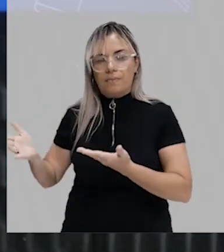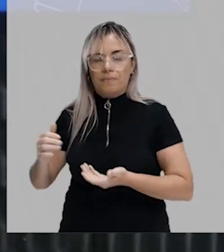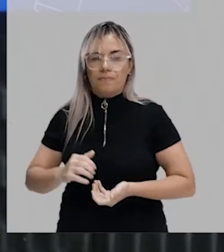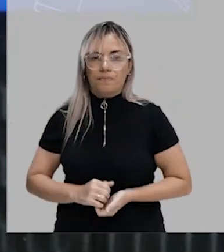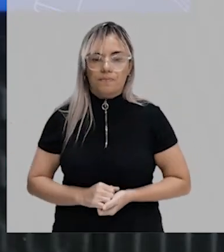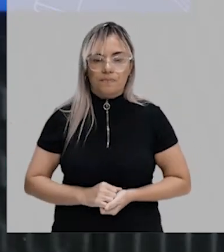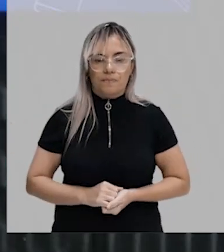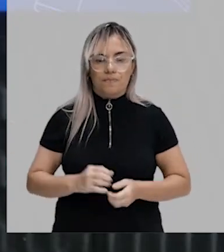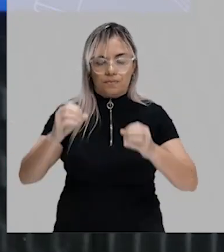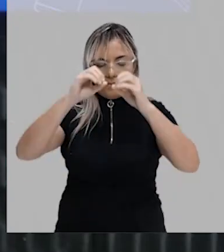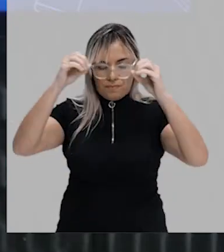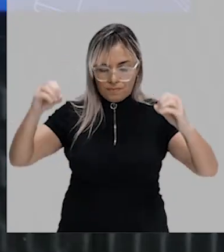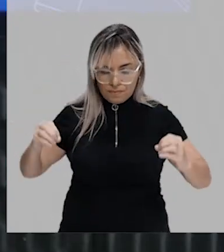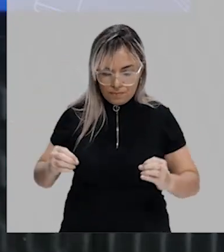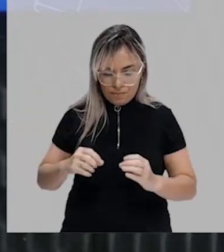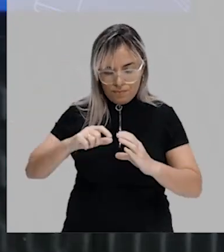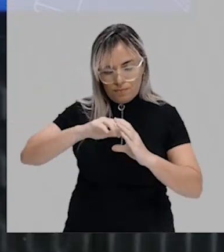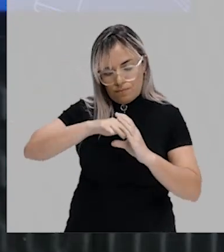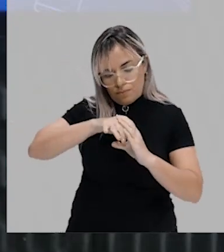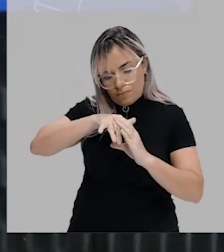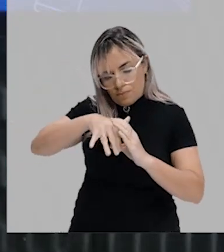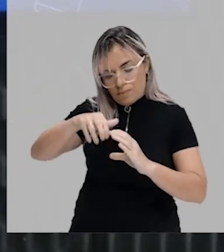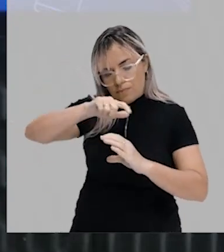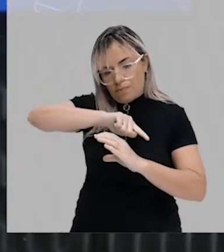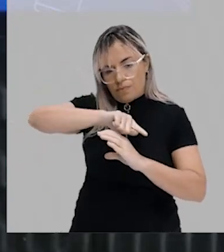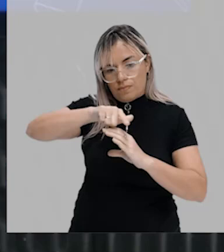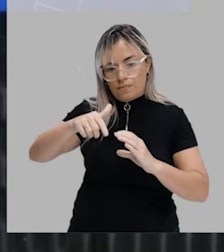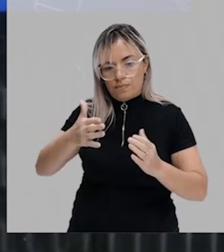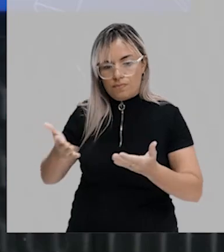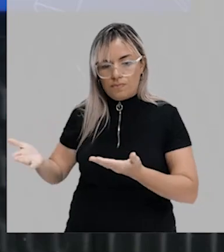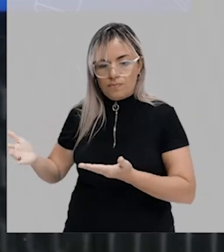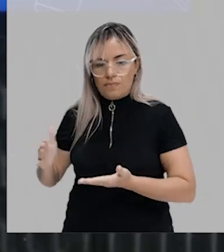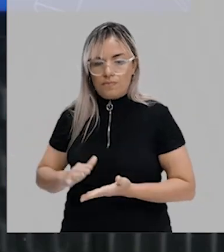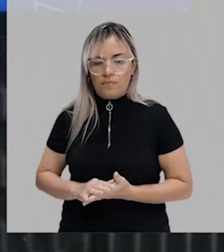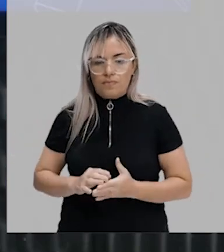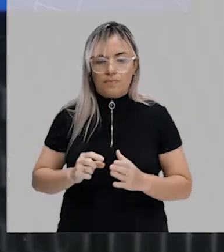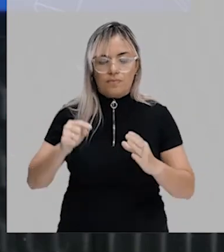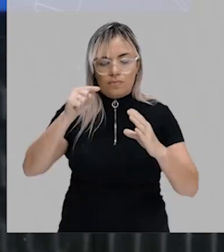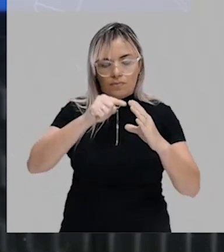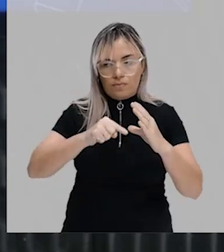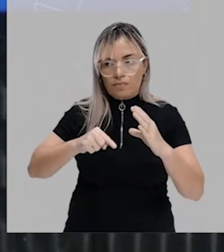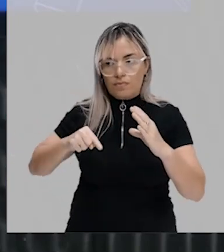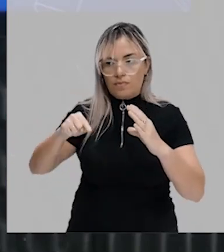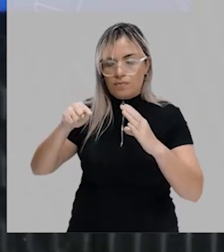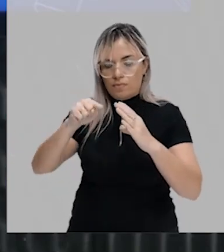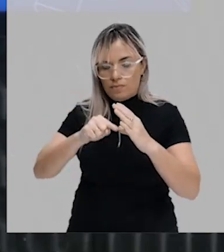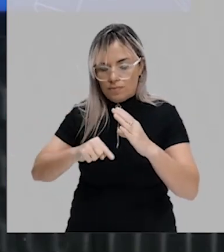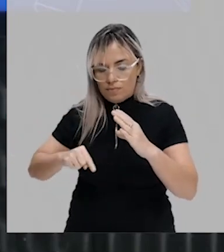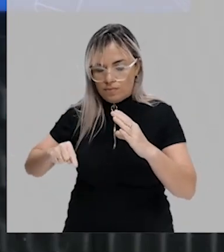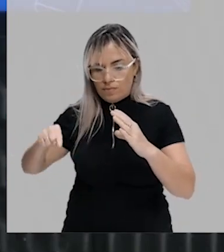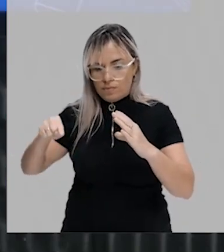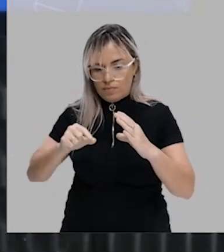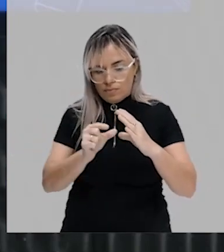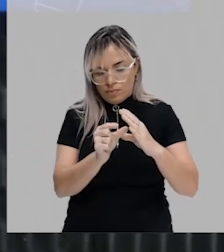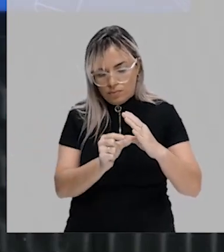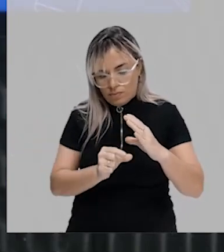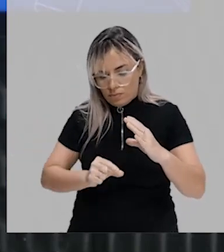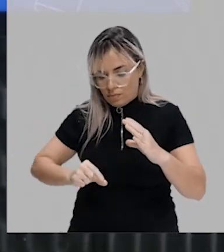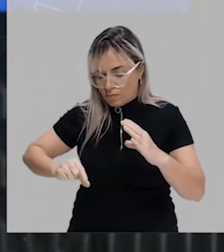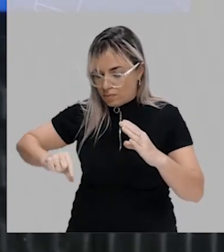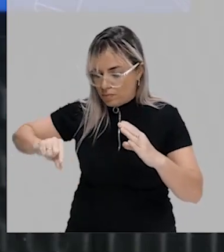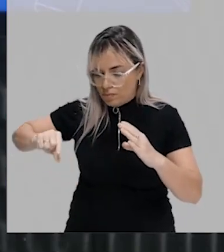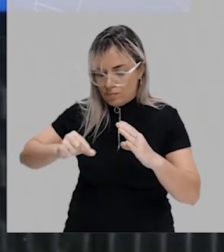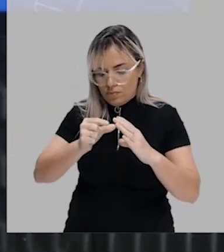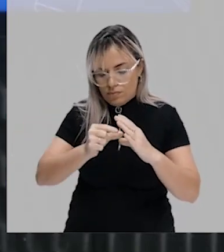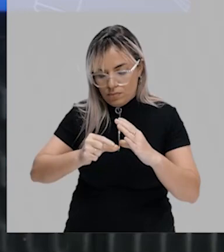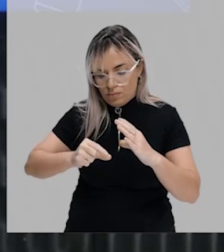Esse mesoderma, ele origina um um compartimento aqui dentro do embrião. Esse compartimento aqui, ó, é chamado de celoma.